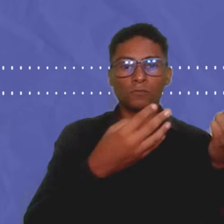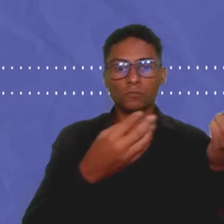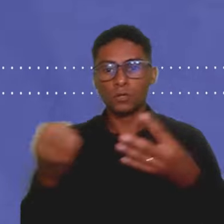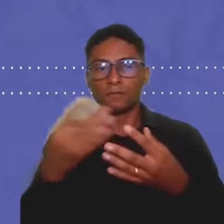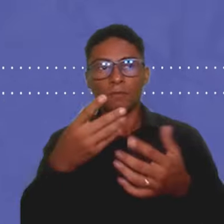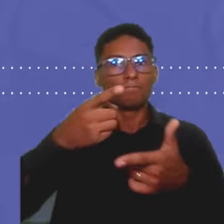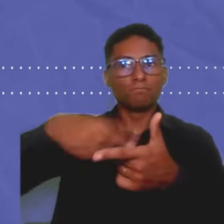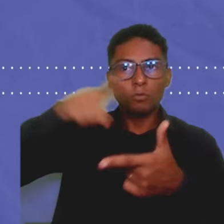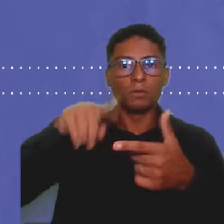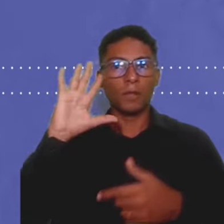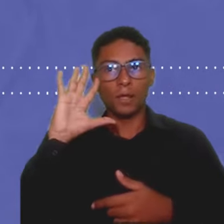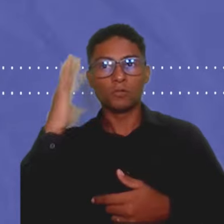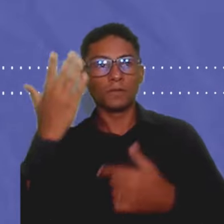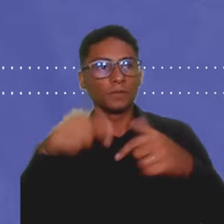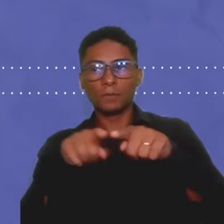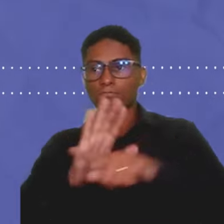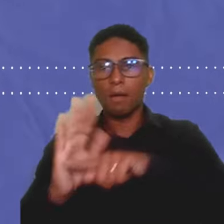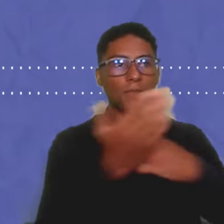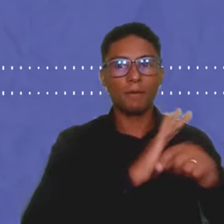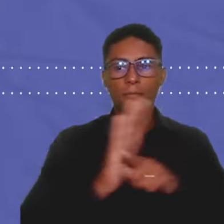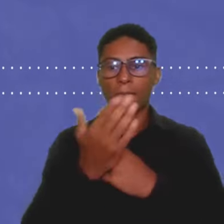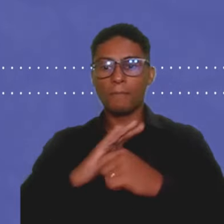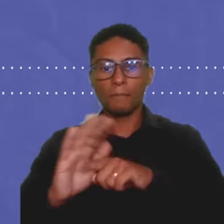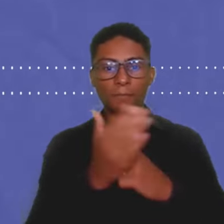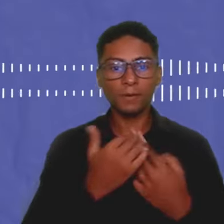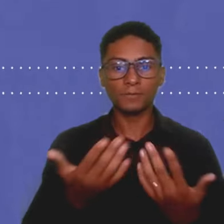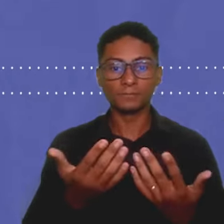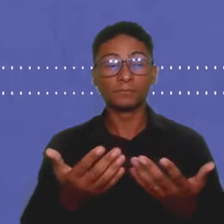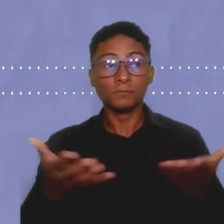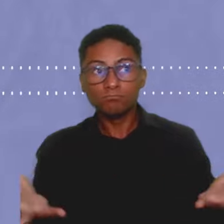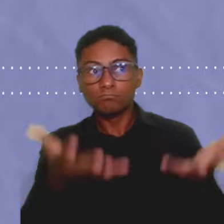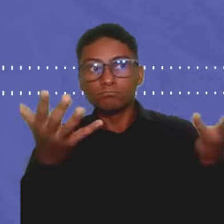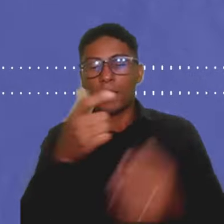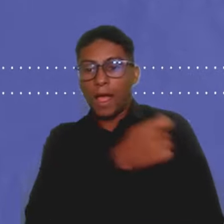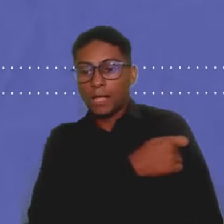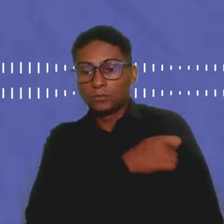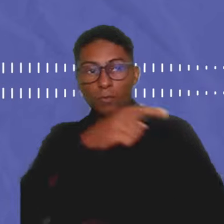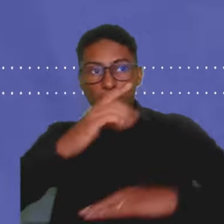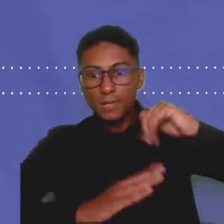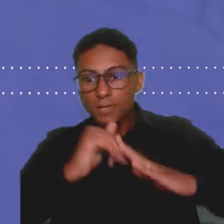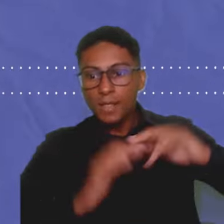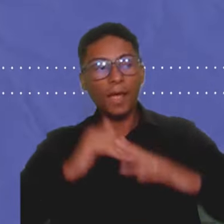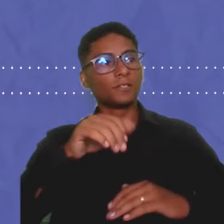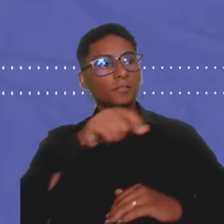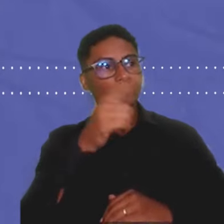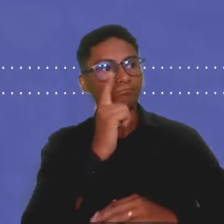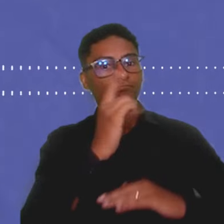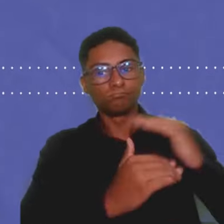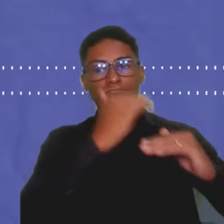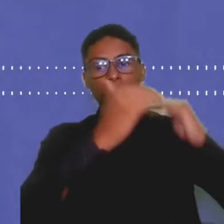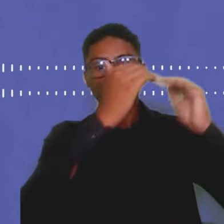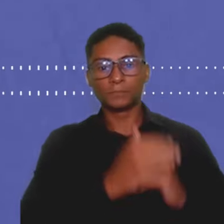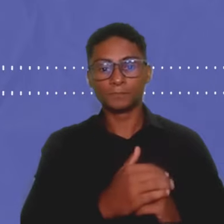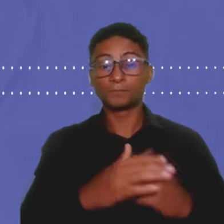resolução de problemas, colaboração, estimulando os estudantes a desenvolver habilidades, com o fim de enxergar